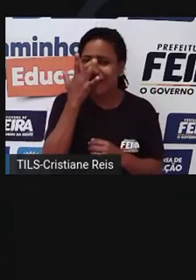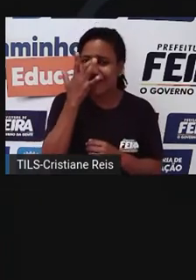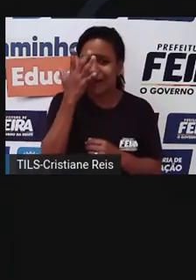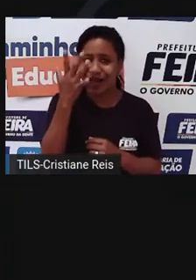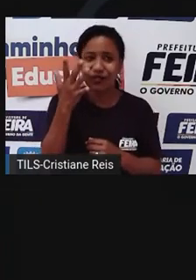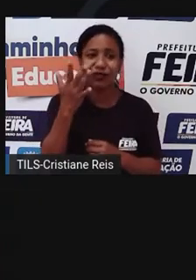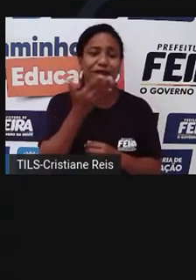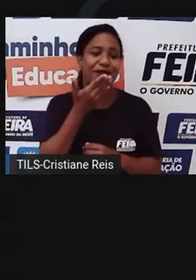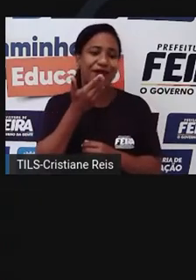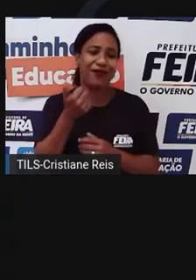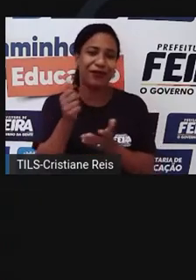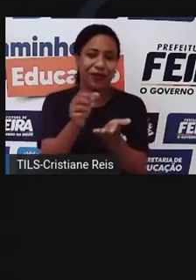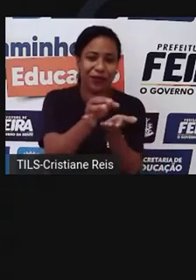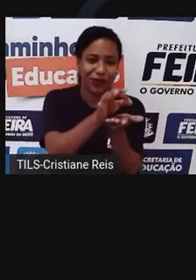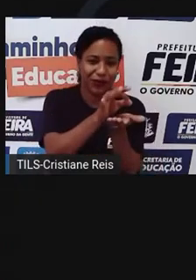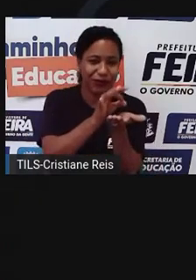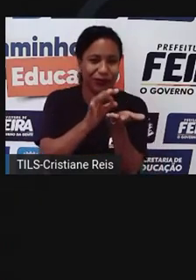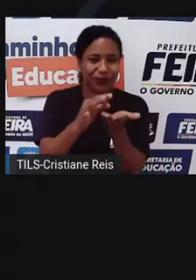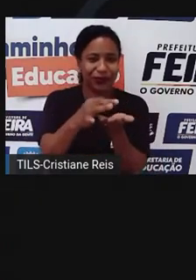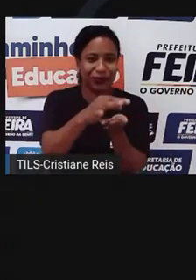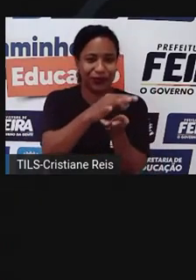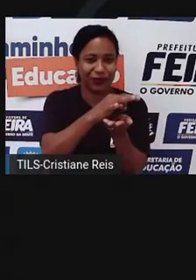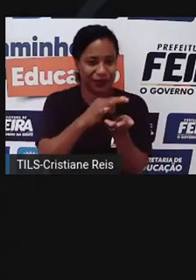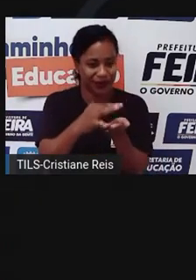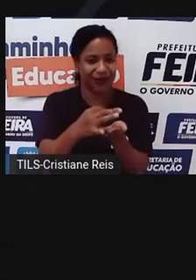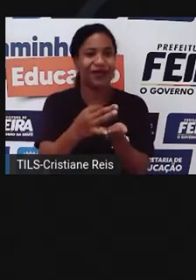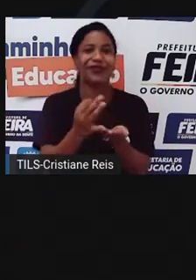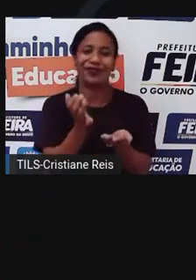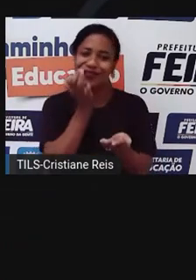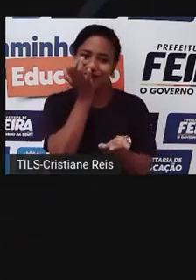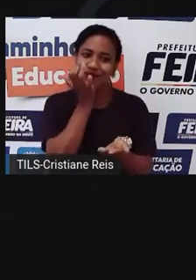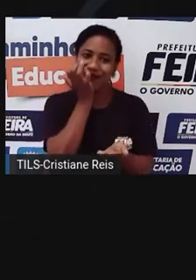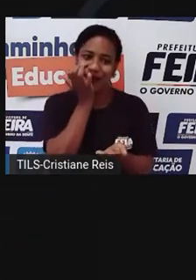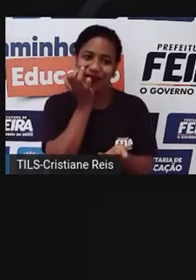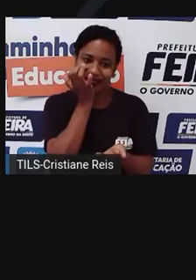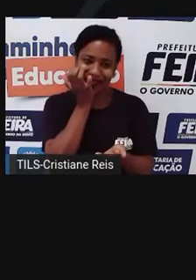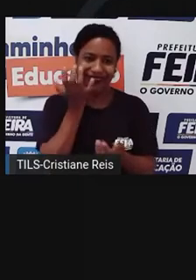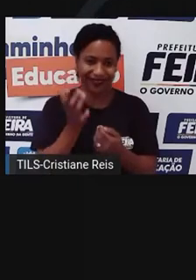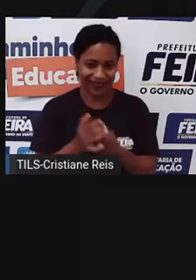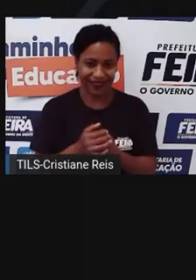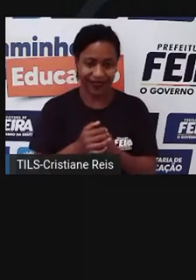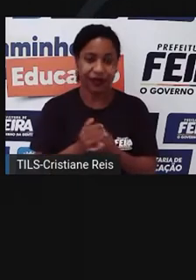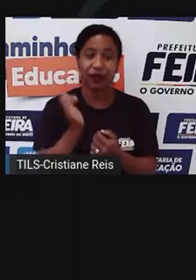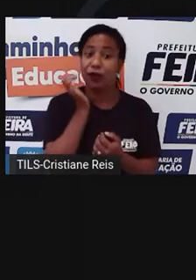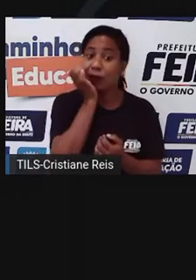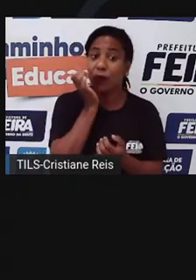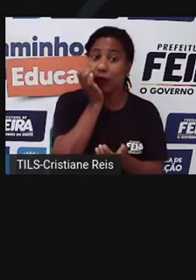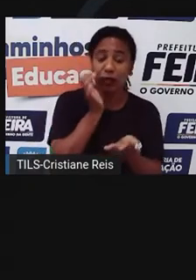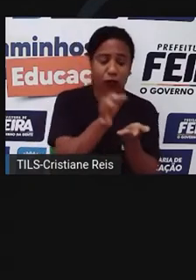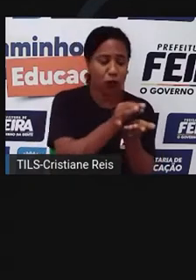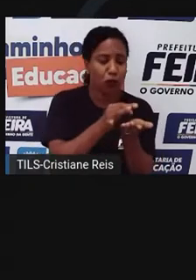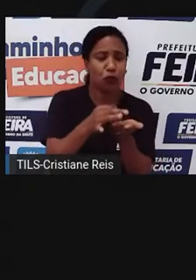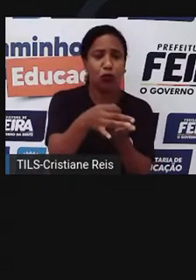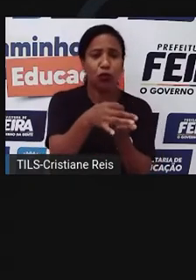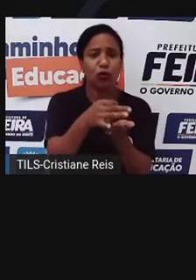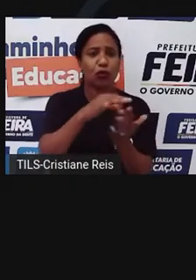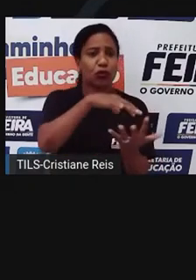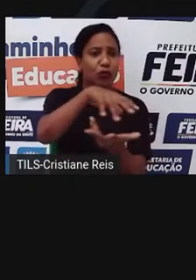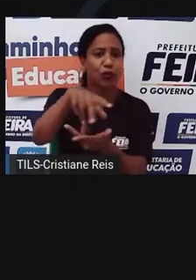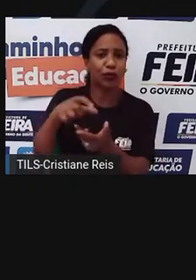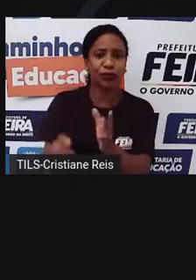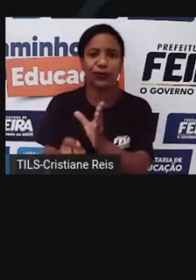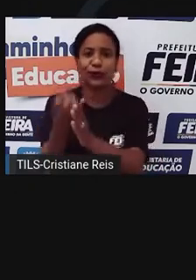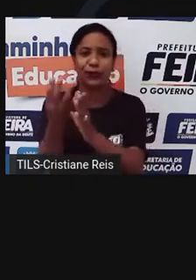protomoedas surgiram para facilitar as trocas comerciais. O conceito da moeda surgiu em diferentes lugares do mundo sem